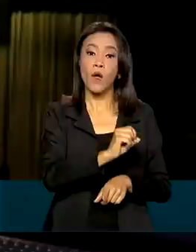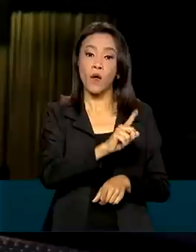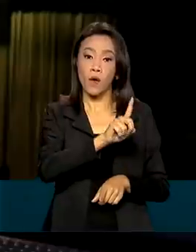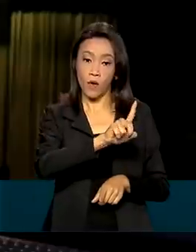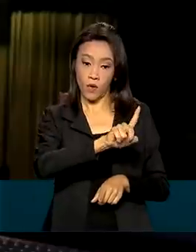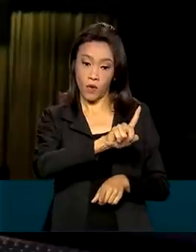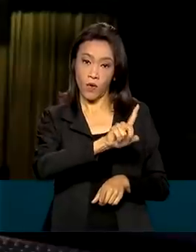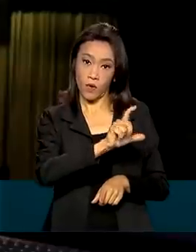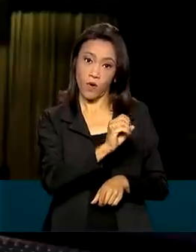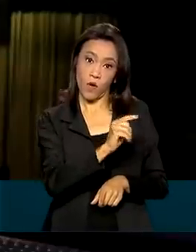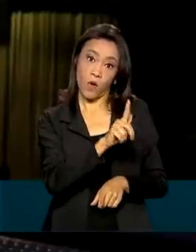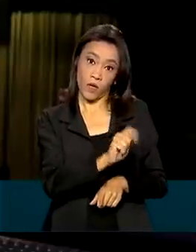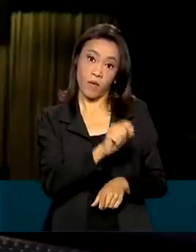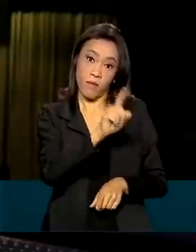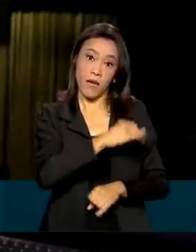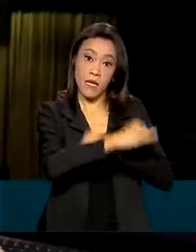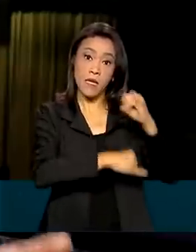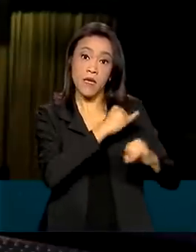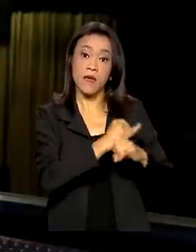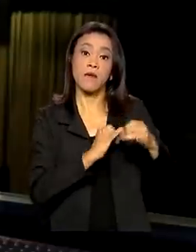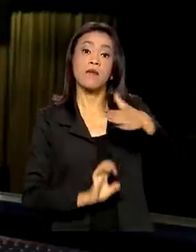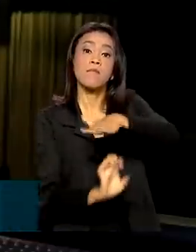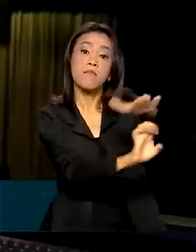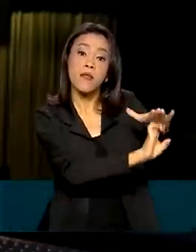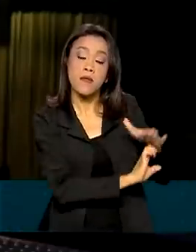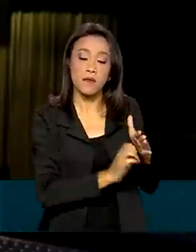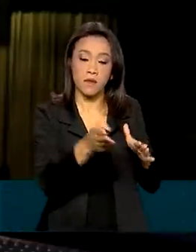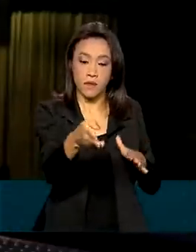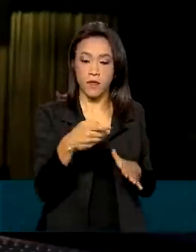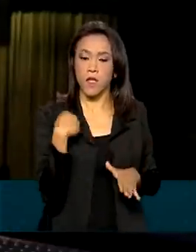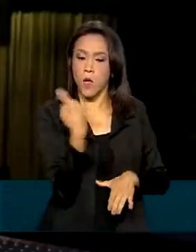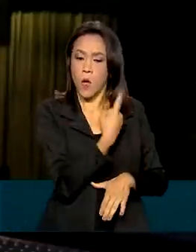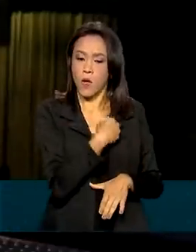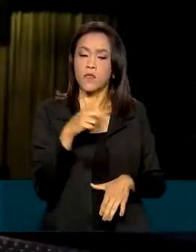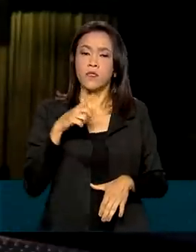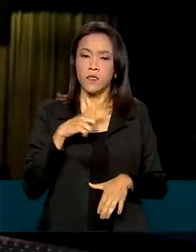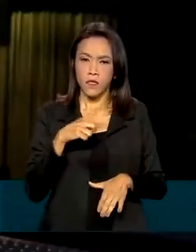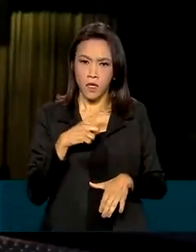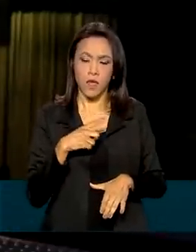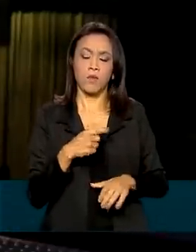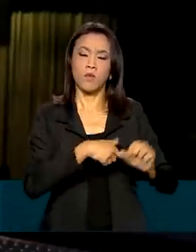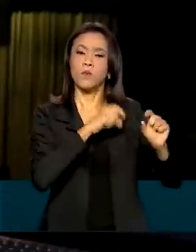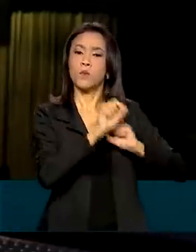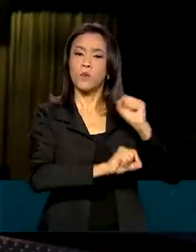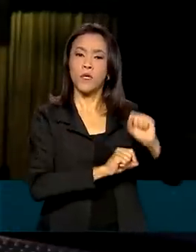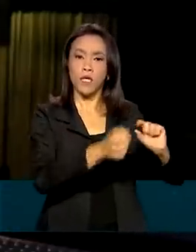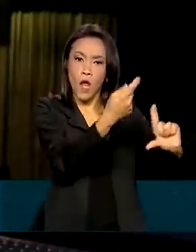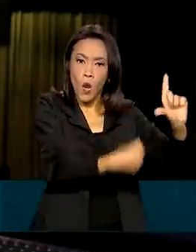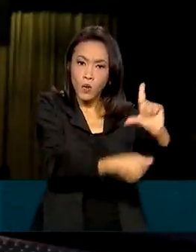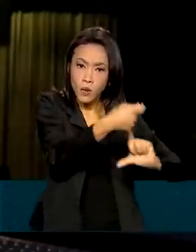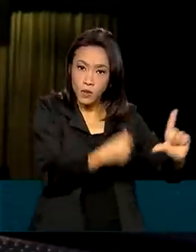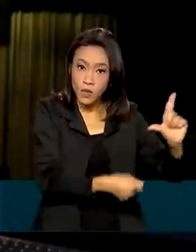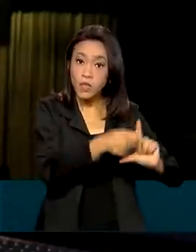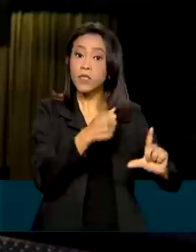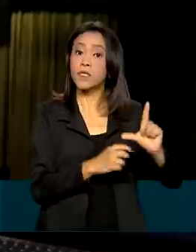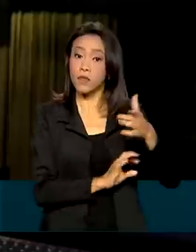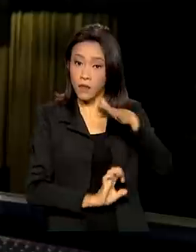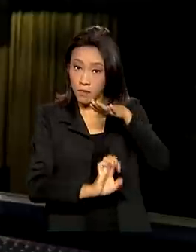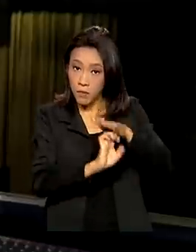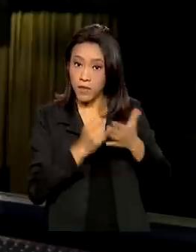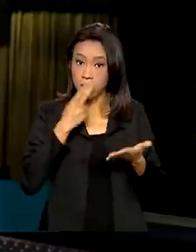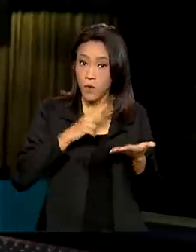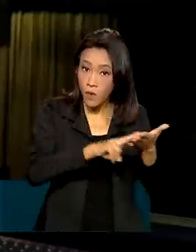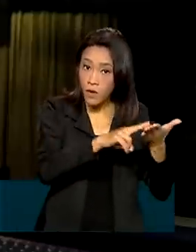como a do RUNAM. A gente tem colocado, alocado nossos produtos no operador logístico dos Correios, e os Correios têm feito esse